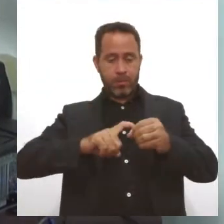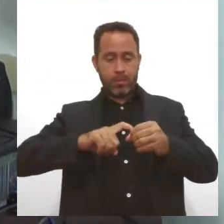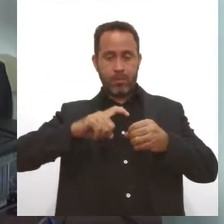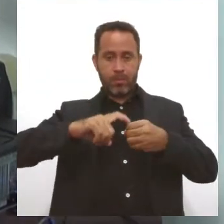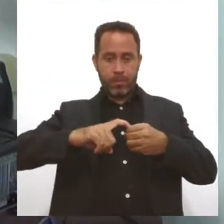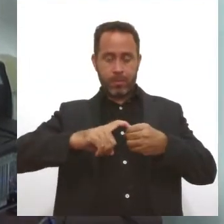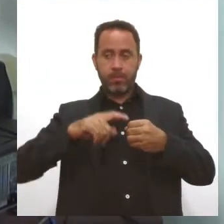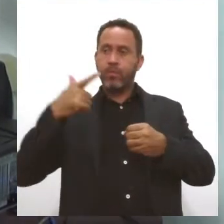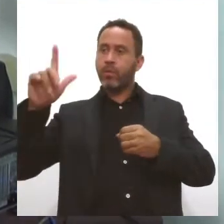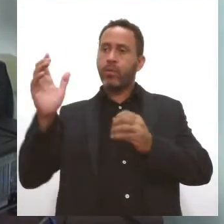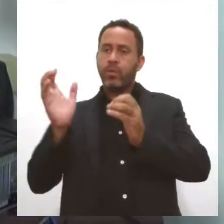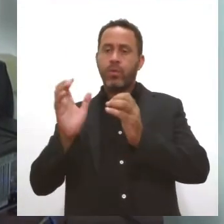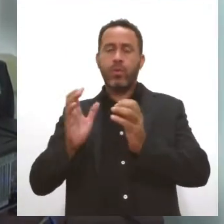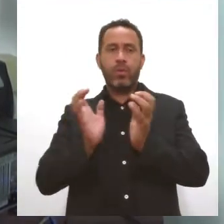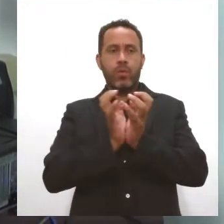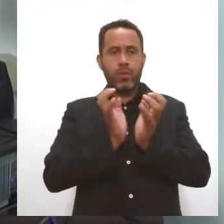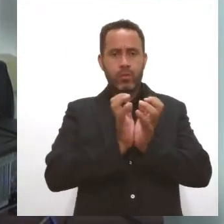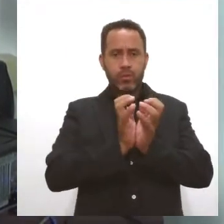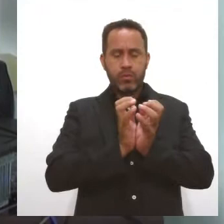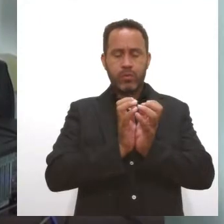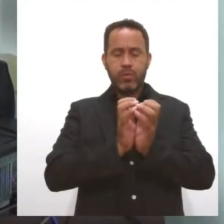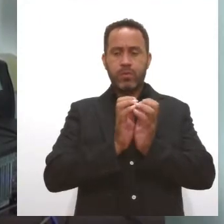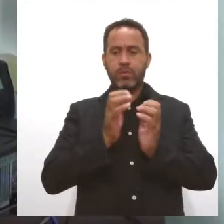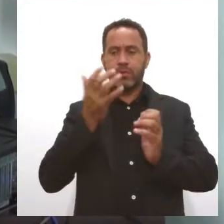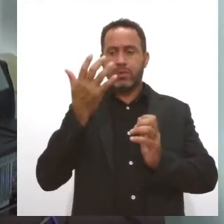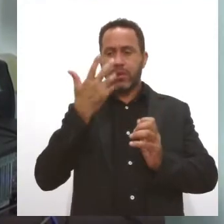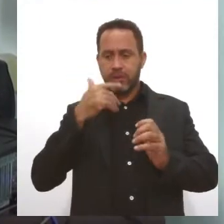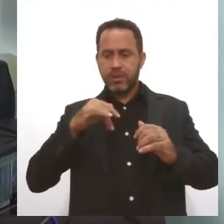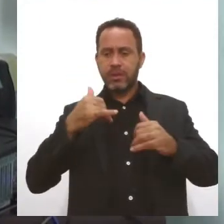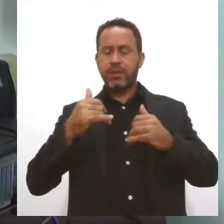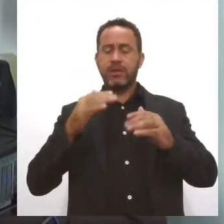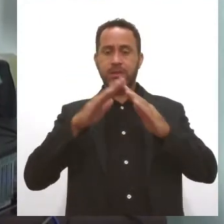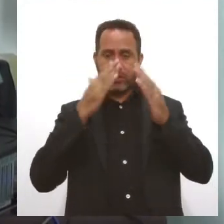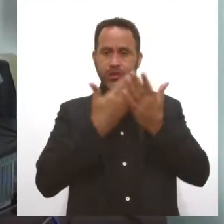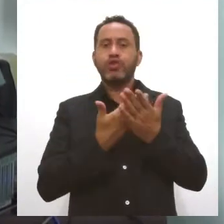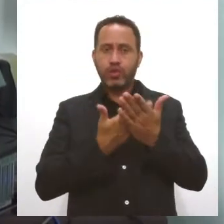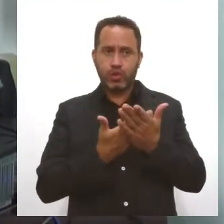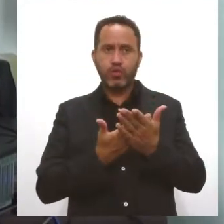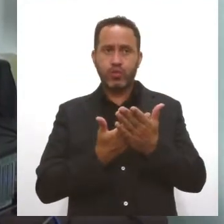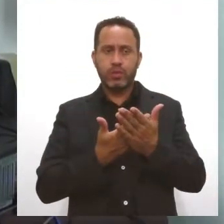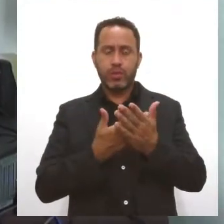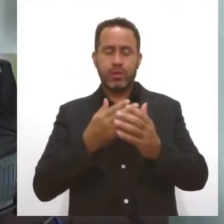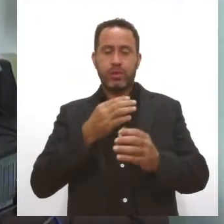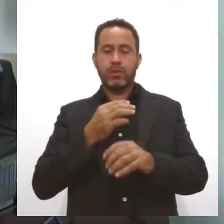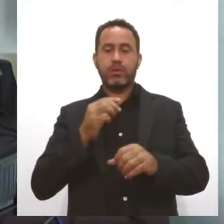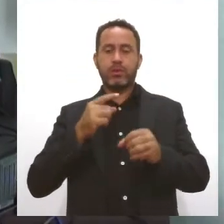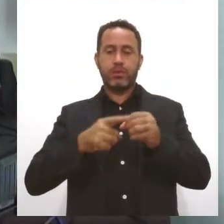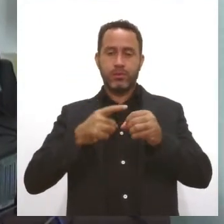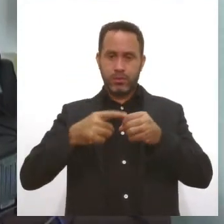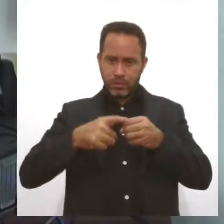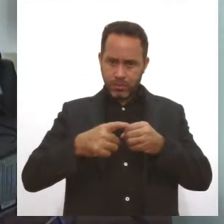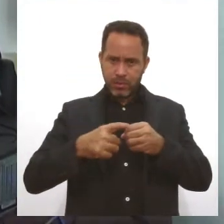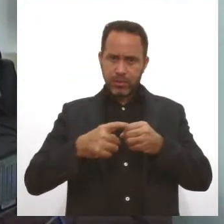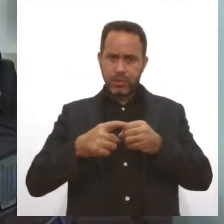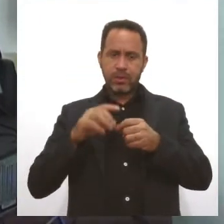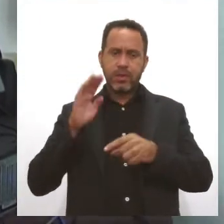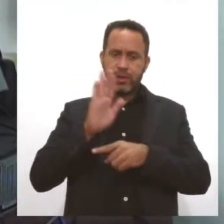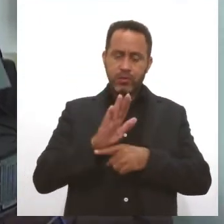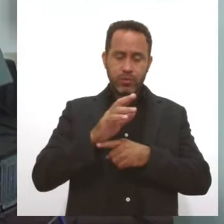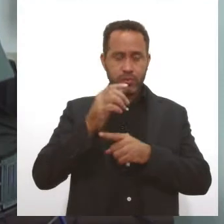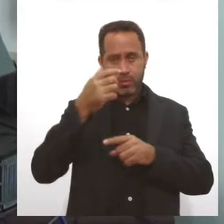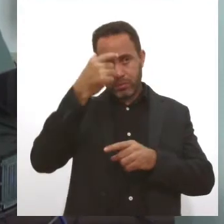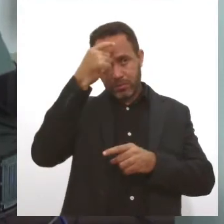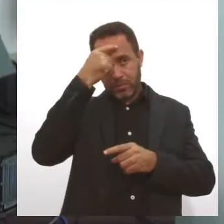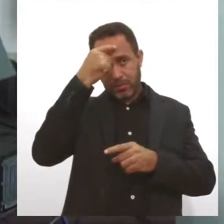escoteiros do mar, estudantes de escolas municipais, de tal forma, conscientizar. O grande